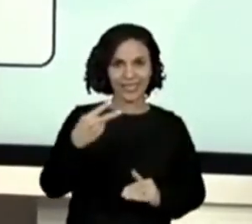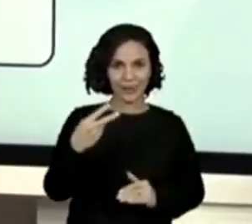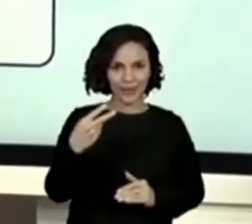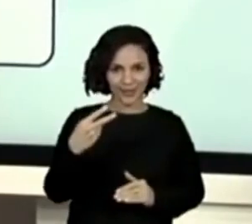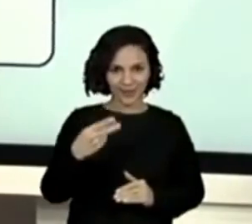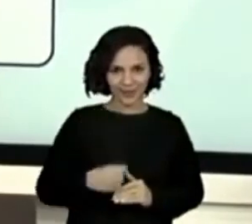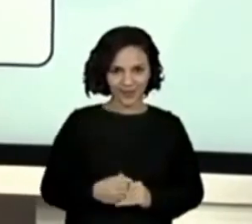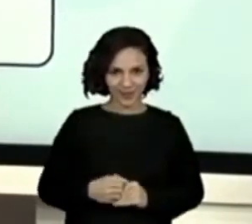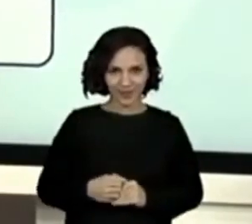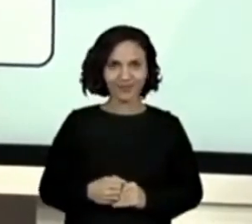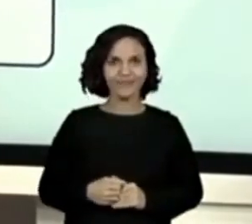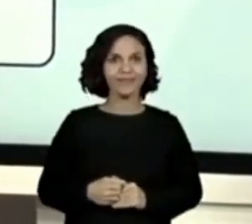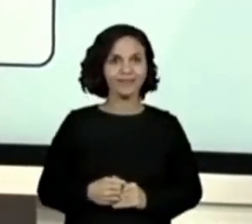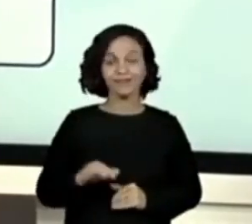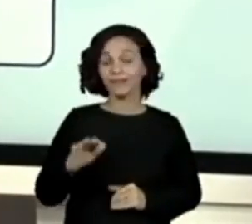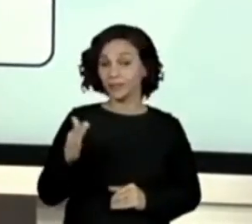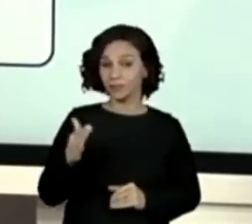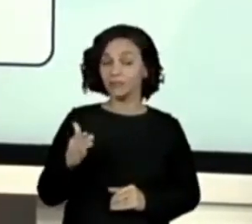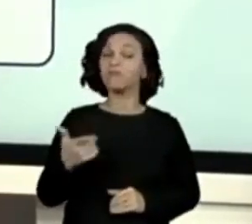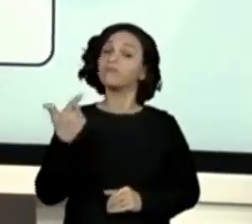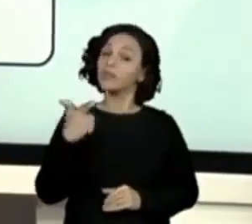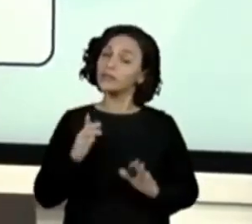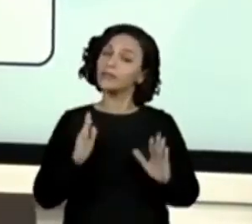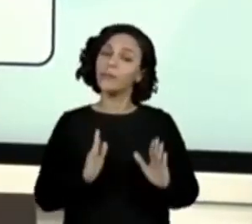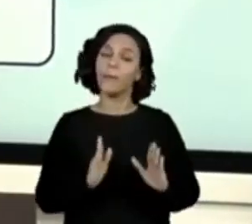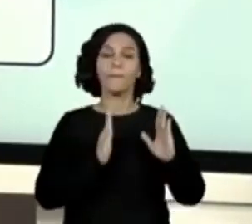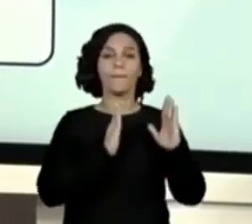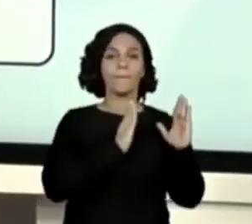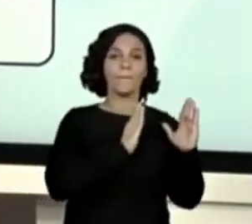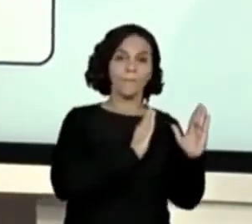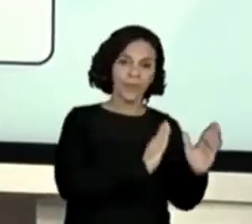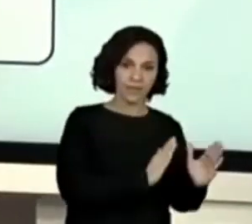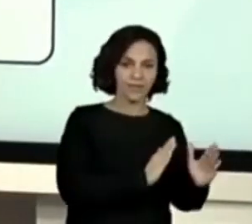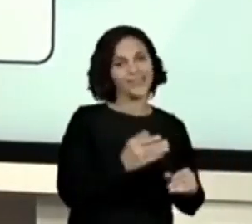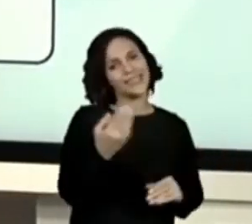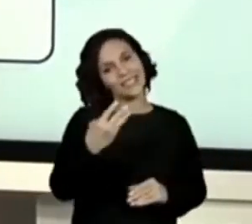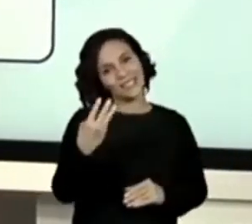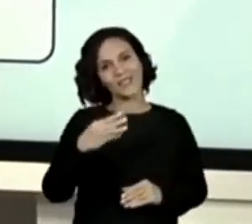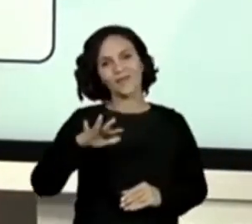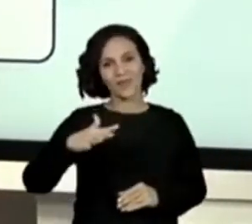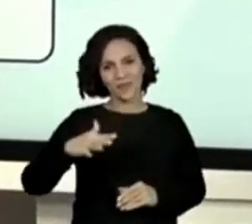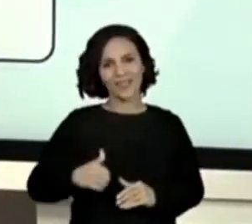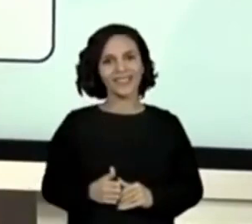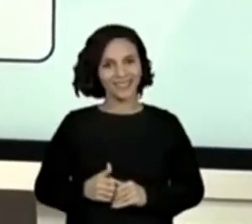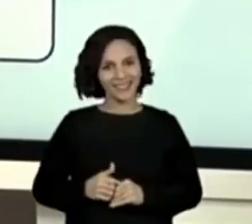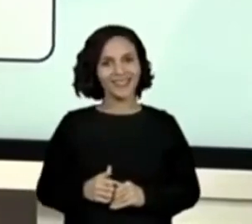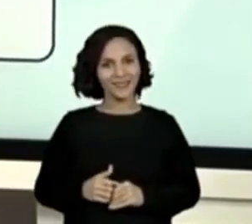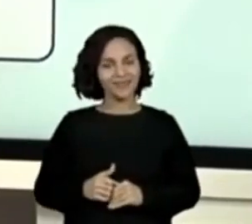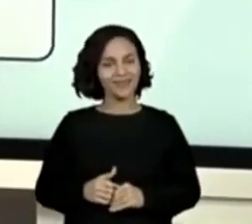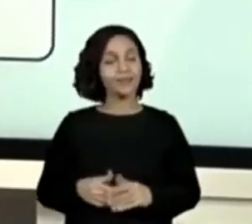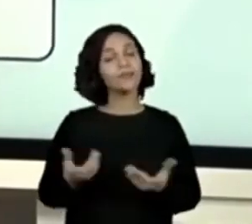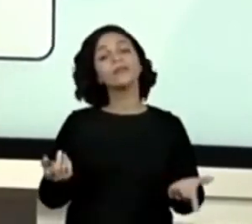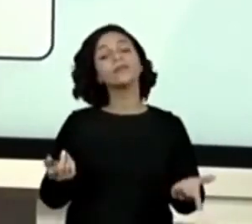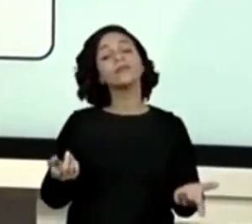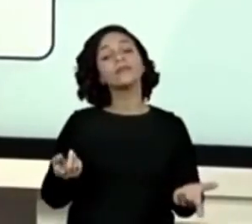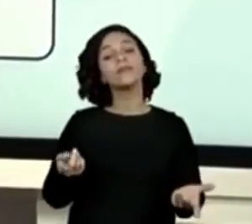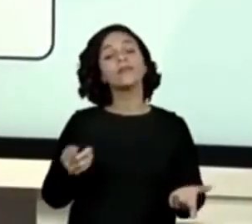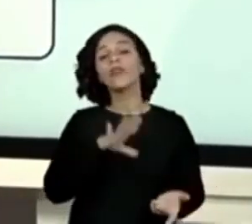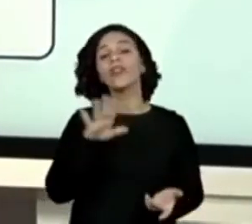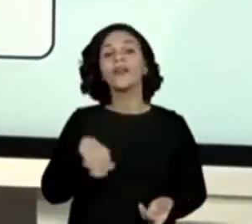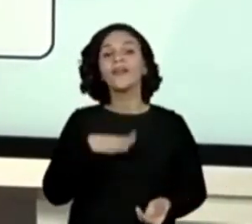até aqui, mais ou menos. E mais ou menos ali. E aí eu vou ter quantos